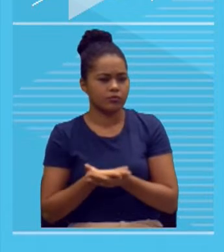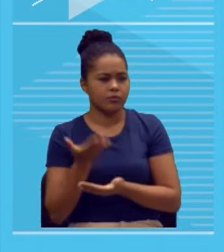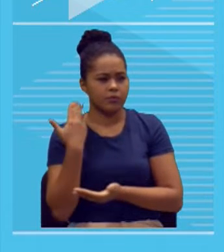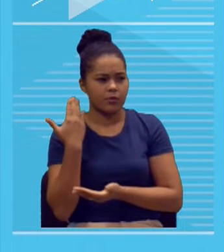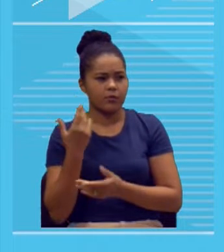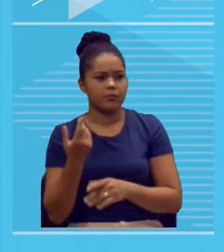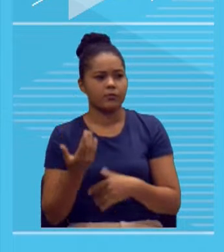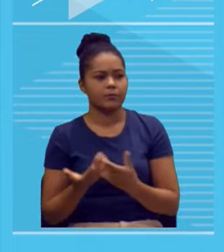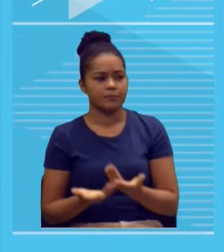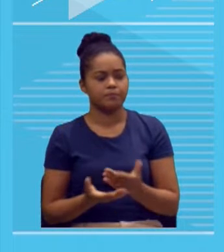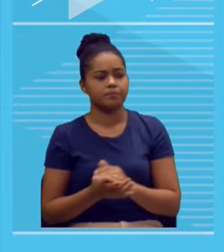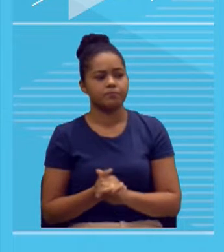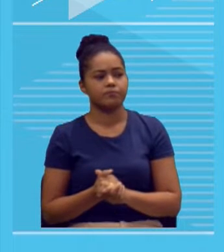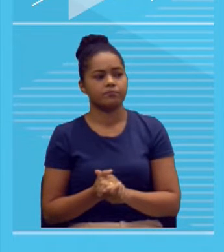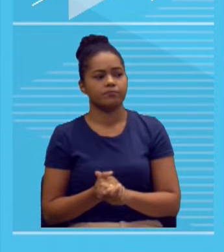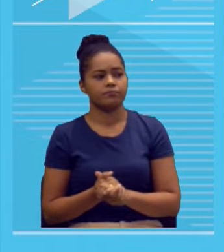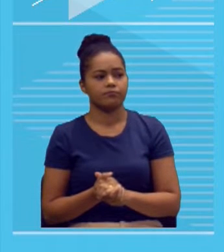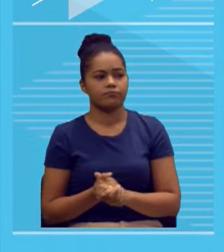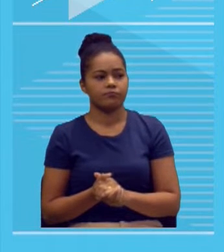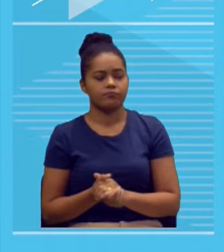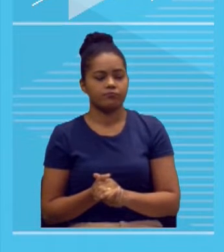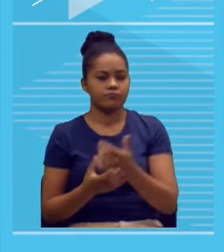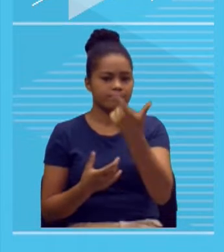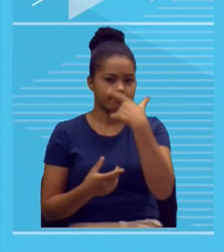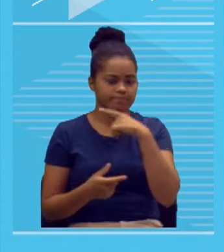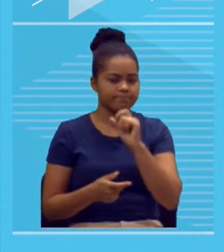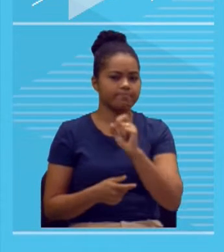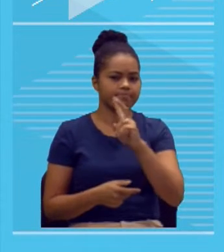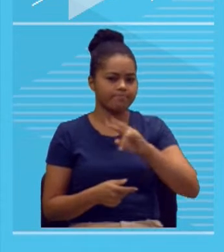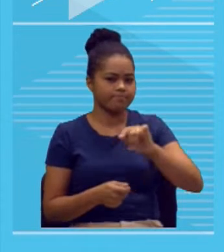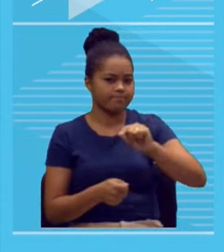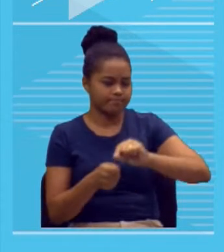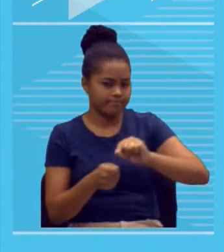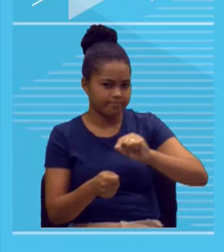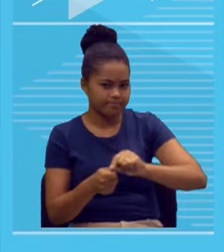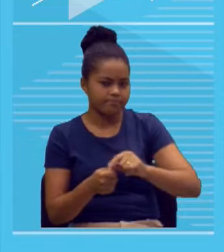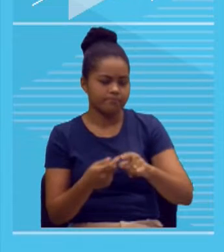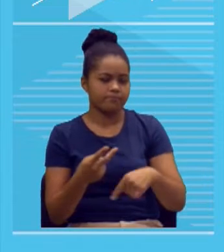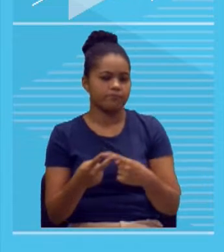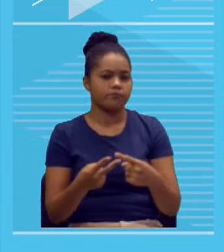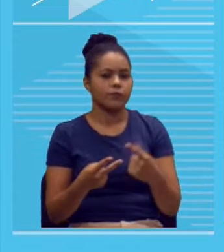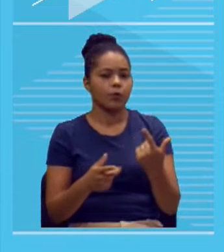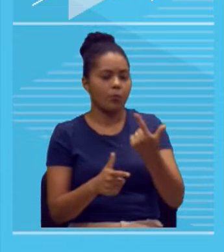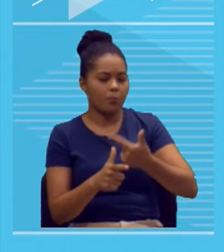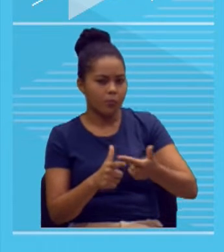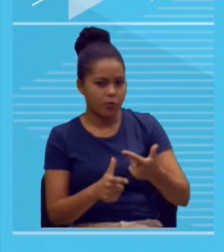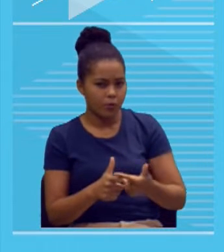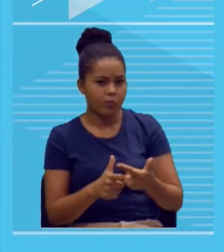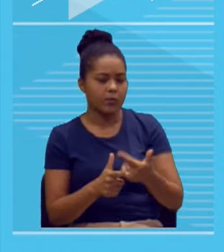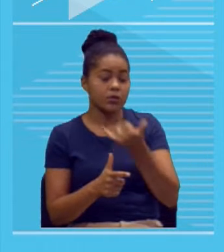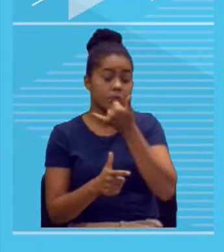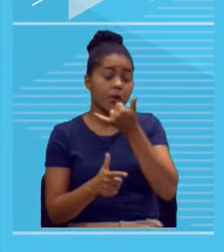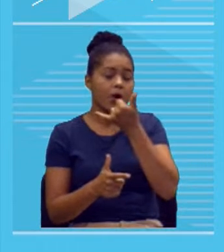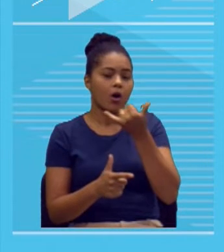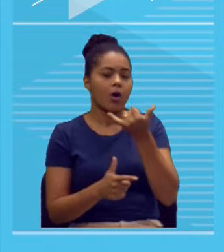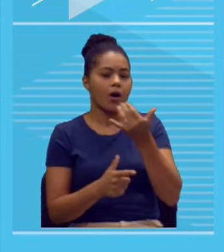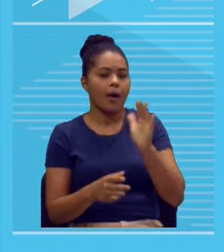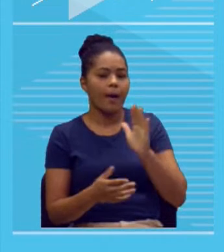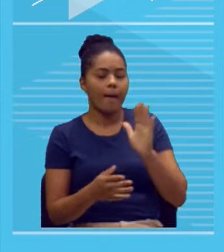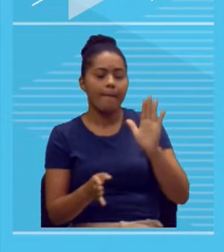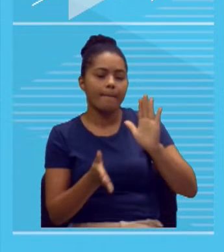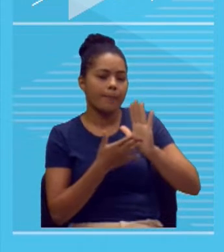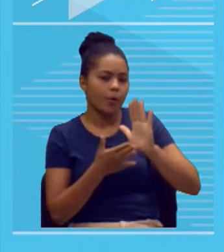agente, quem vai fazer a ação em si, que é a intervenção, ou seja, a